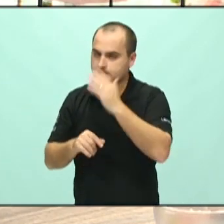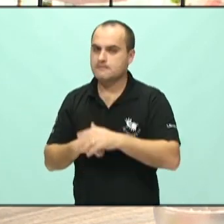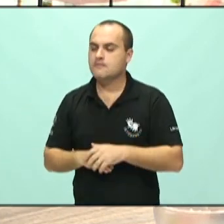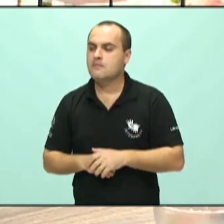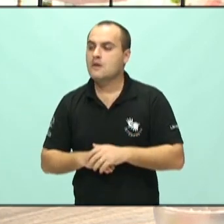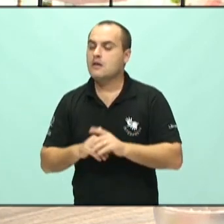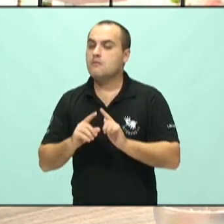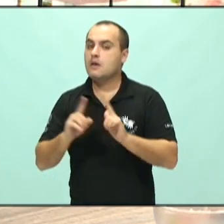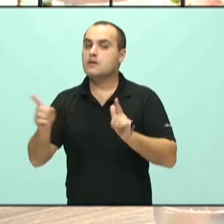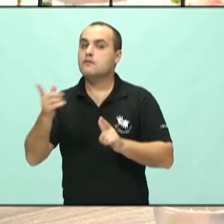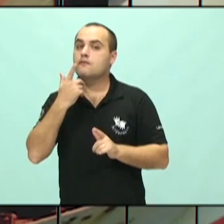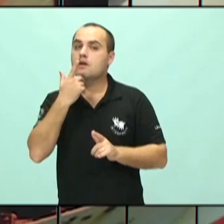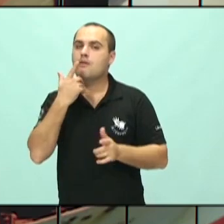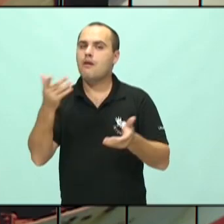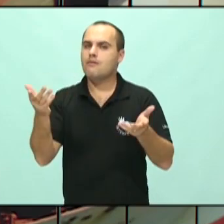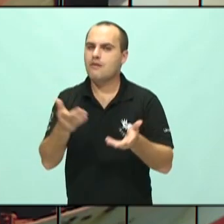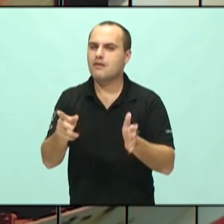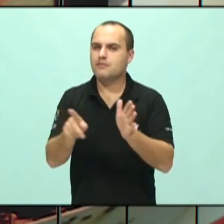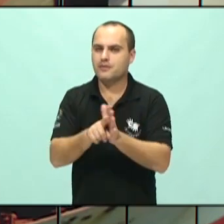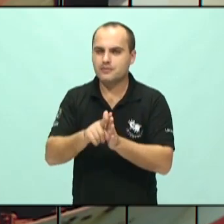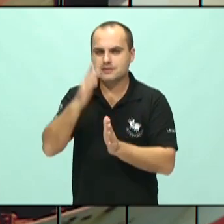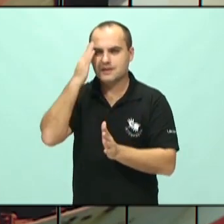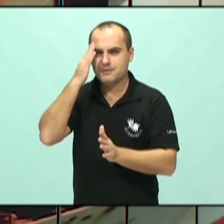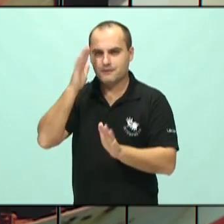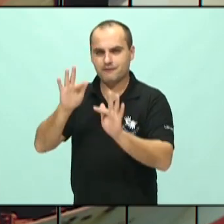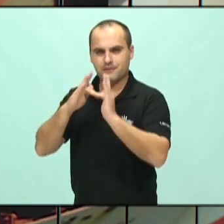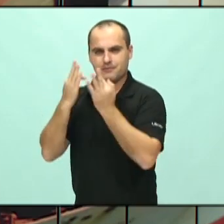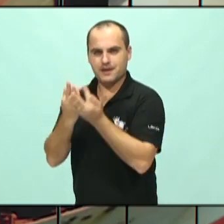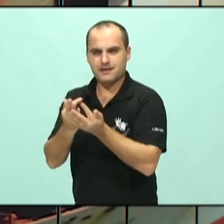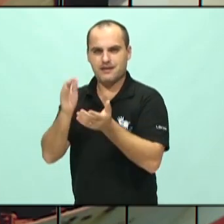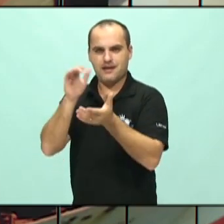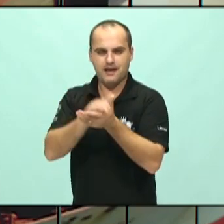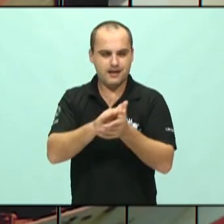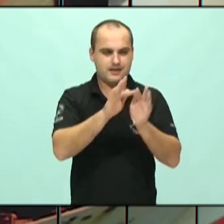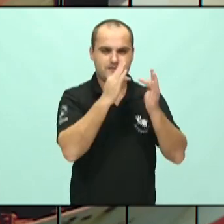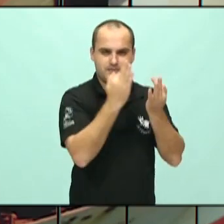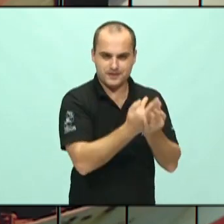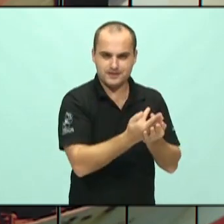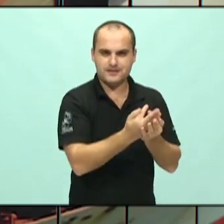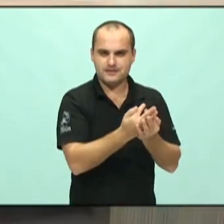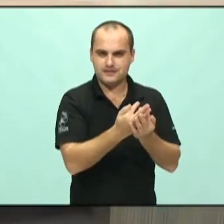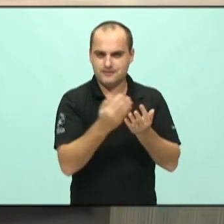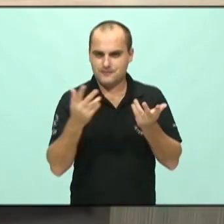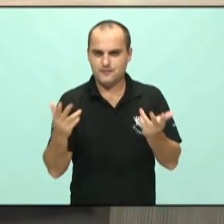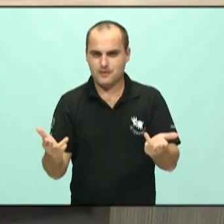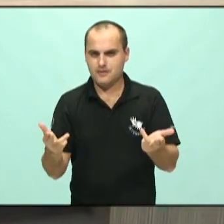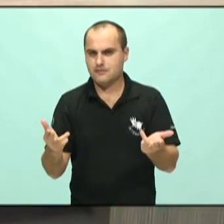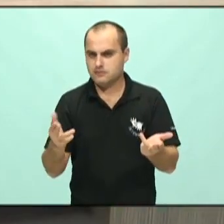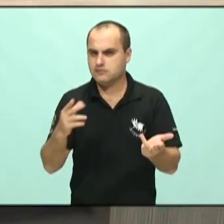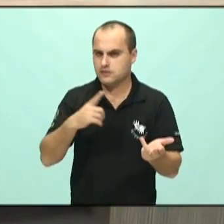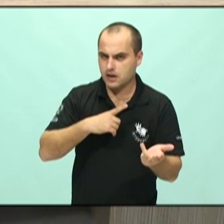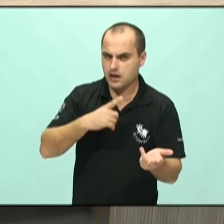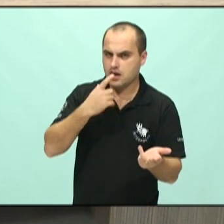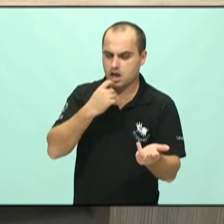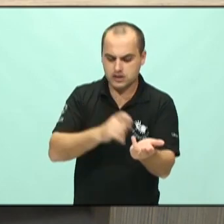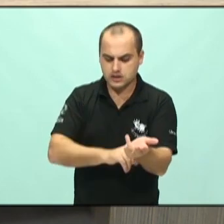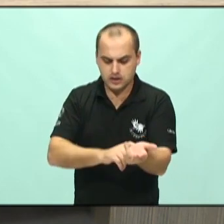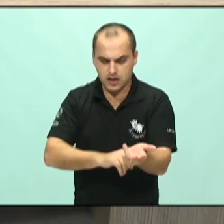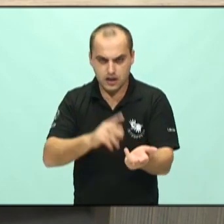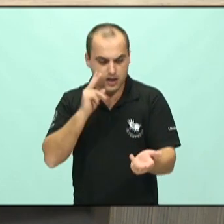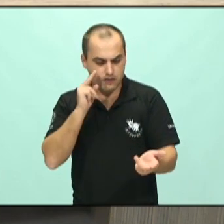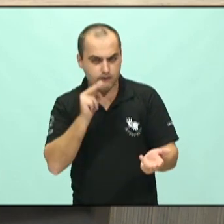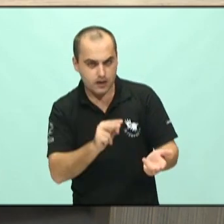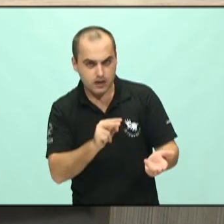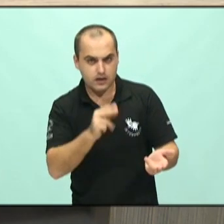situação consanguínea, o que dá para pesquisar, Dá para ter ali uma amostragem, dá para analisar, dá para falar com